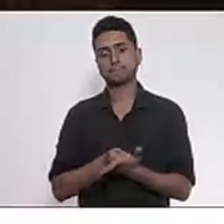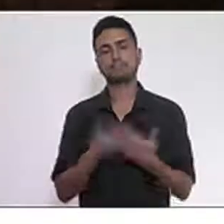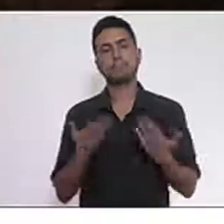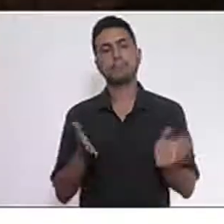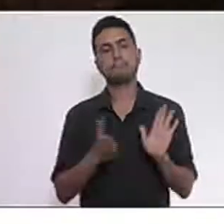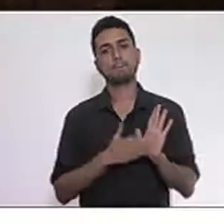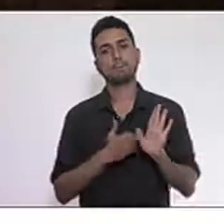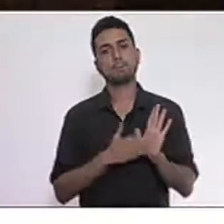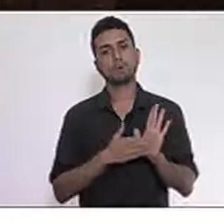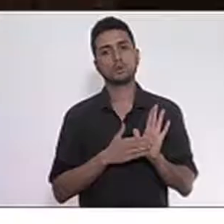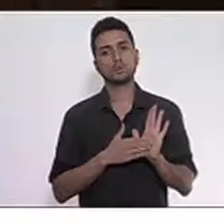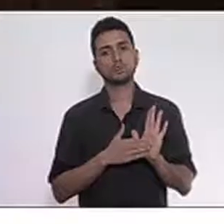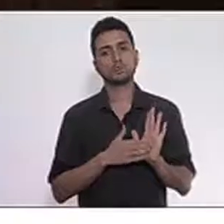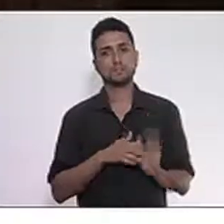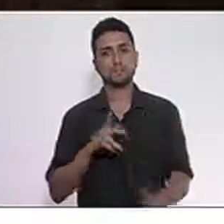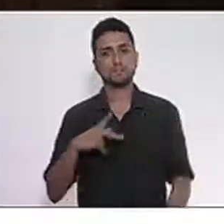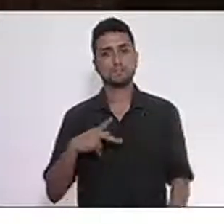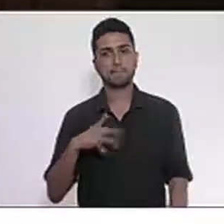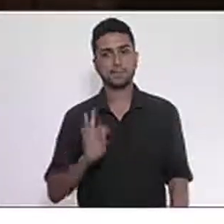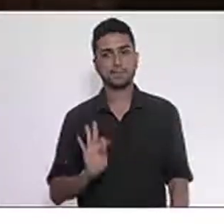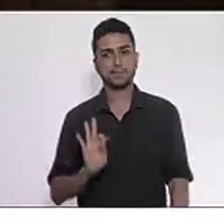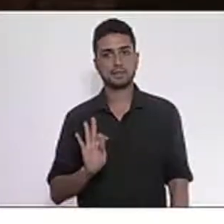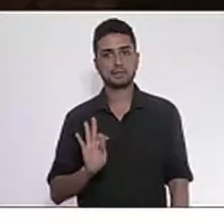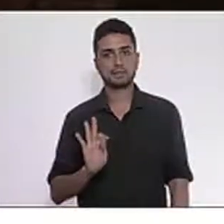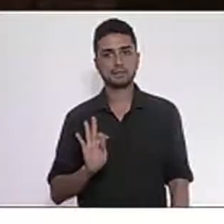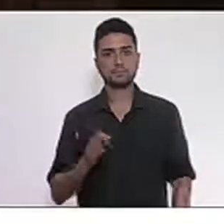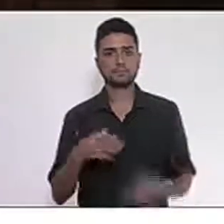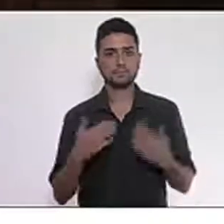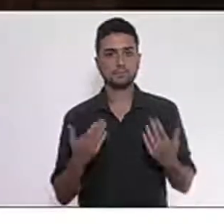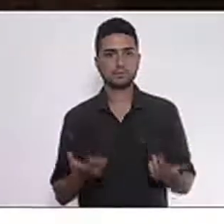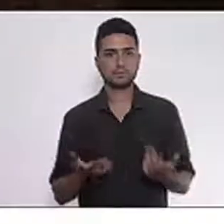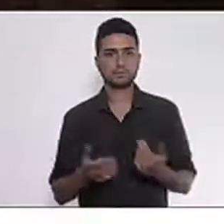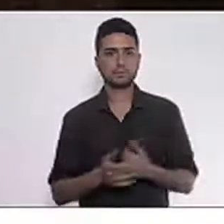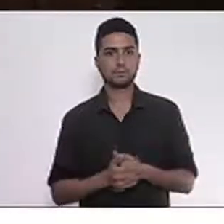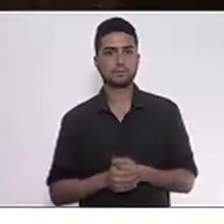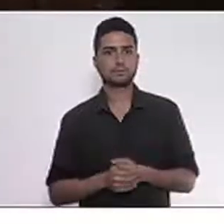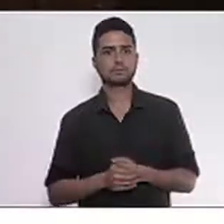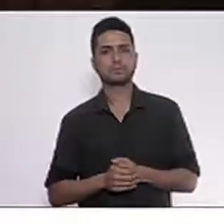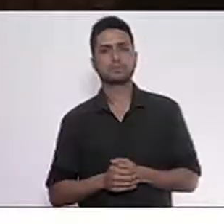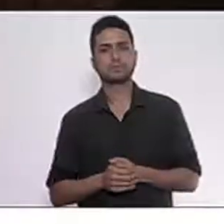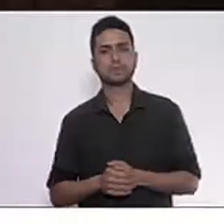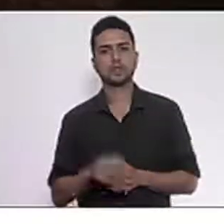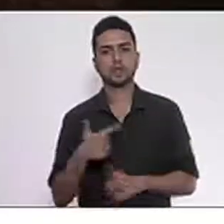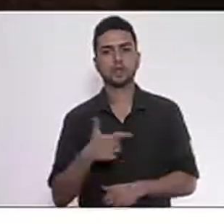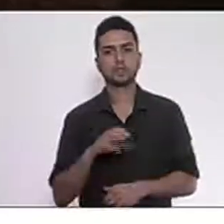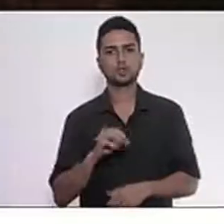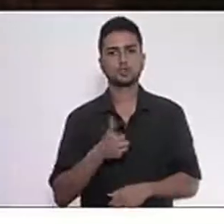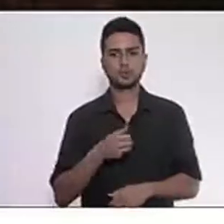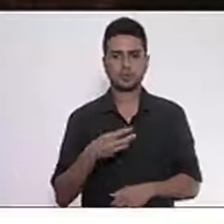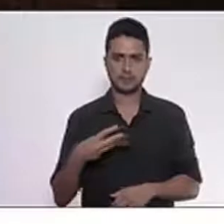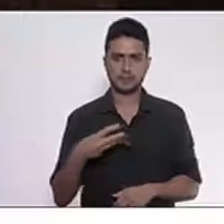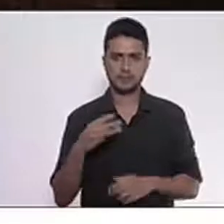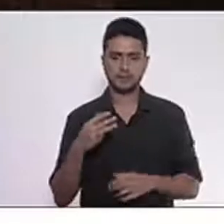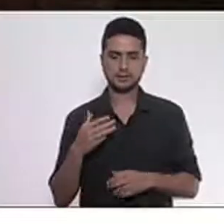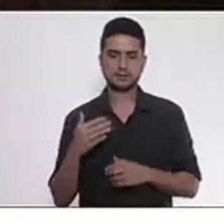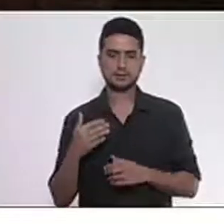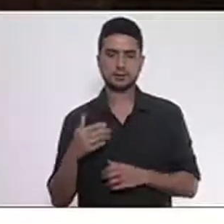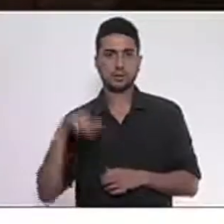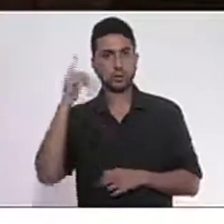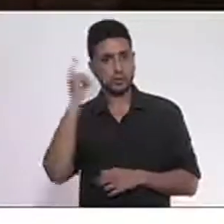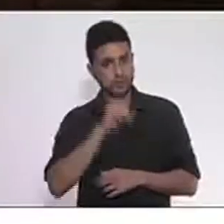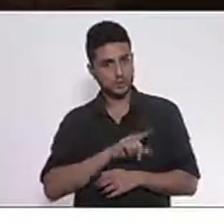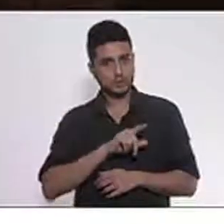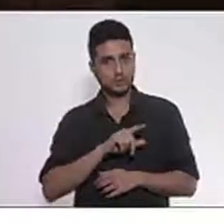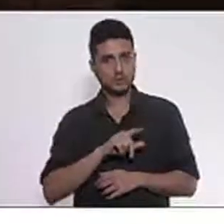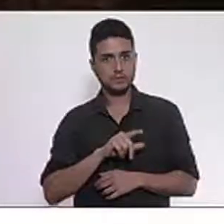governo passado, nós chegaríamos em 2013 com Restos a Pagar de 3 bilhões de reais.